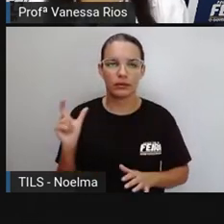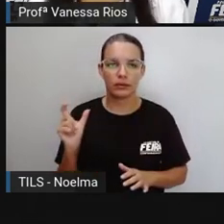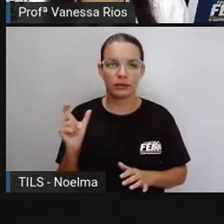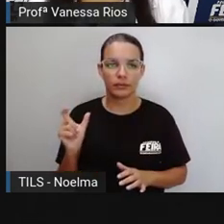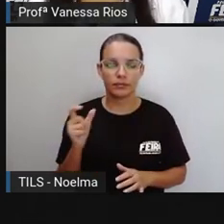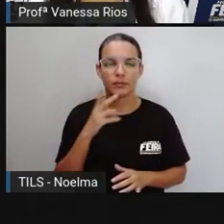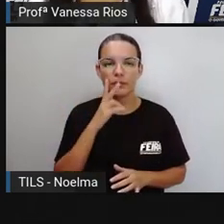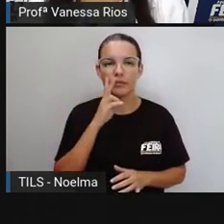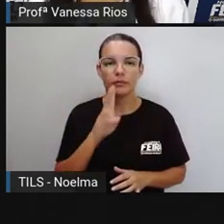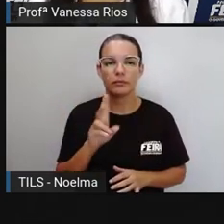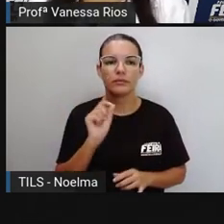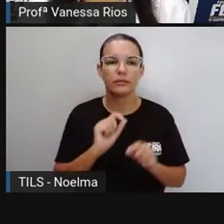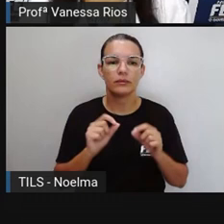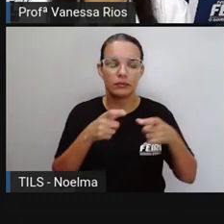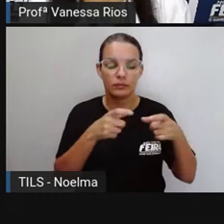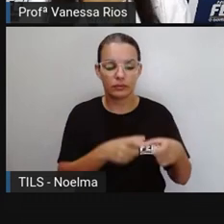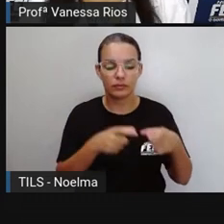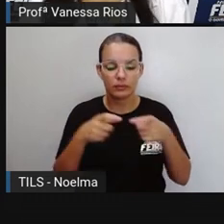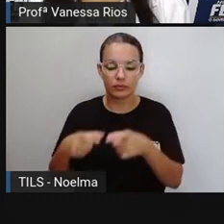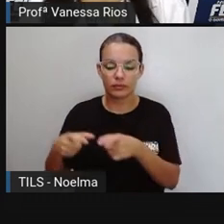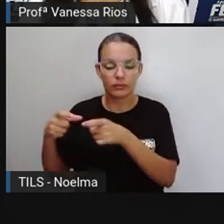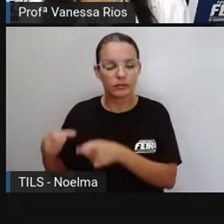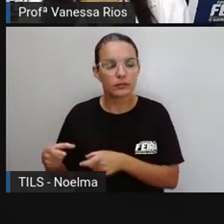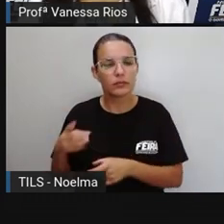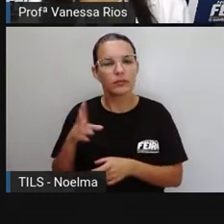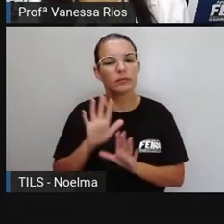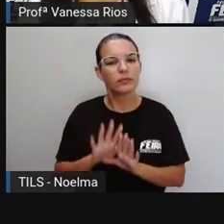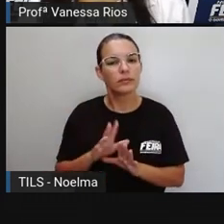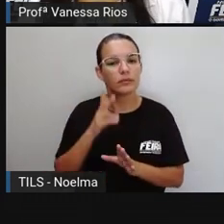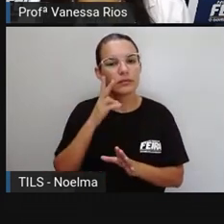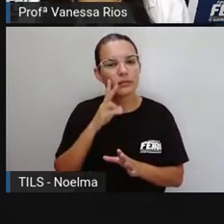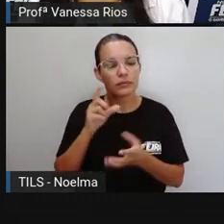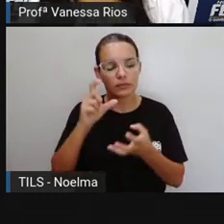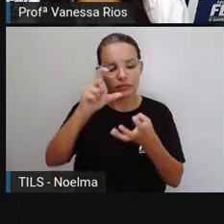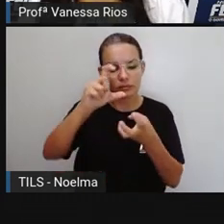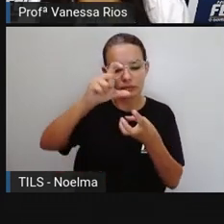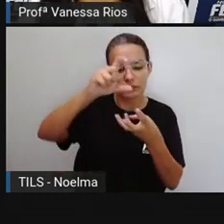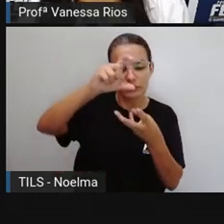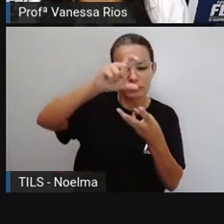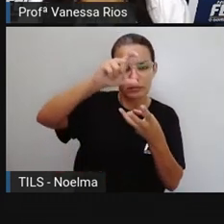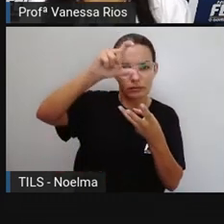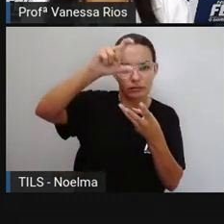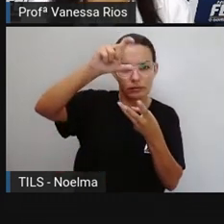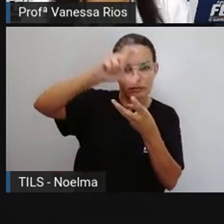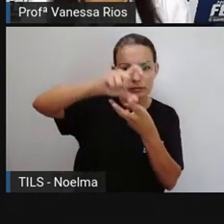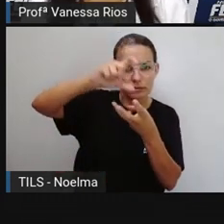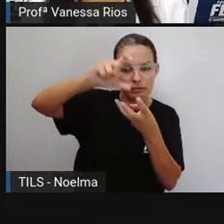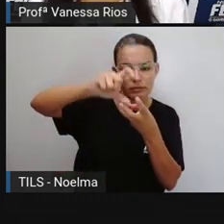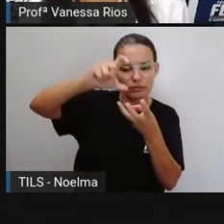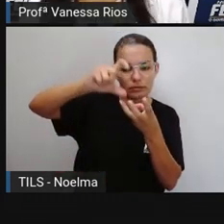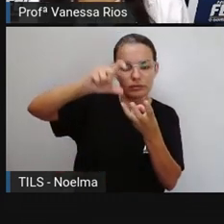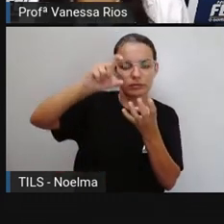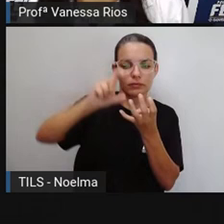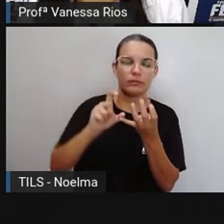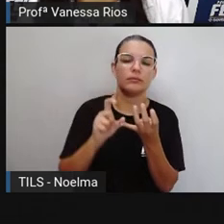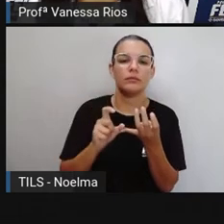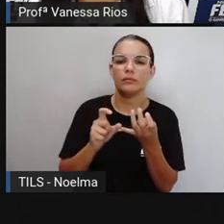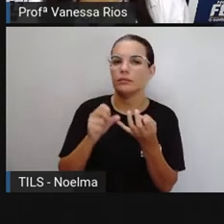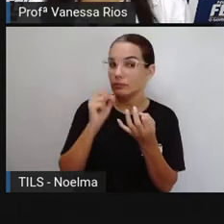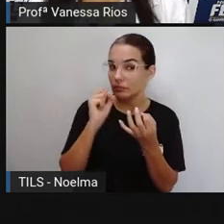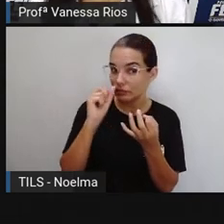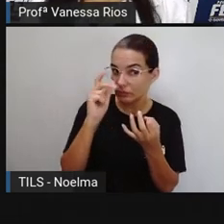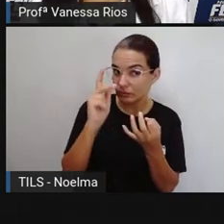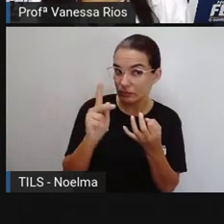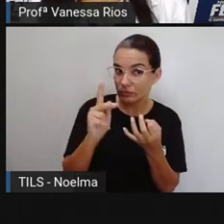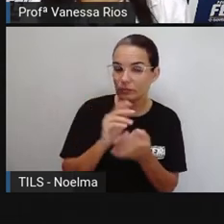consegue agora localizar, observar a posição dessa sílaba tônica em relação às outras sílabas.